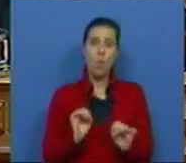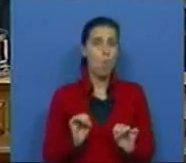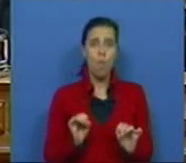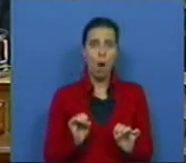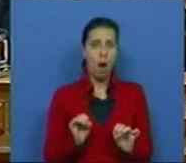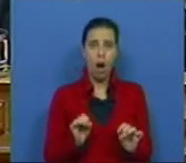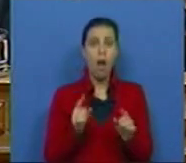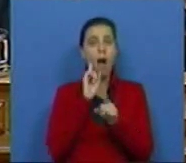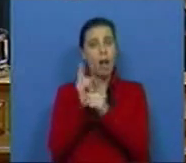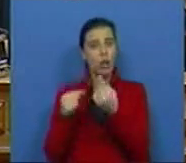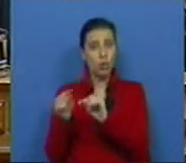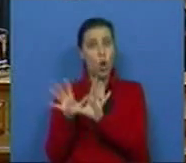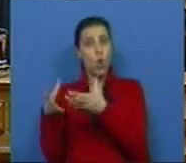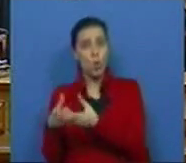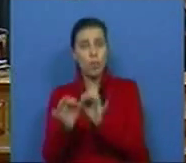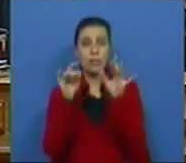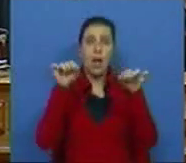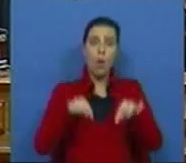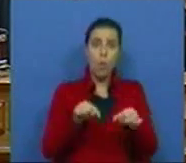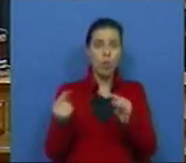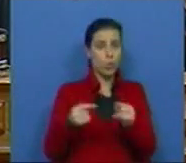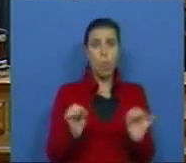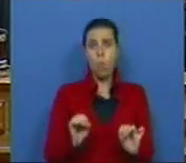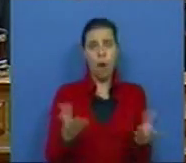na discussão da Comissão. como não está garantido nesta discussão.